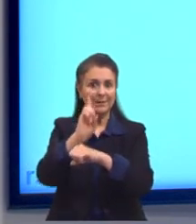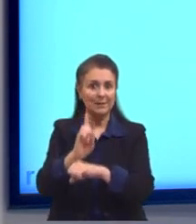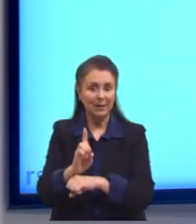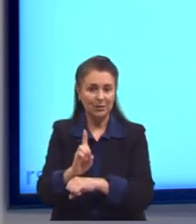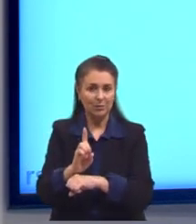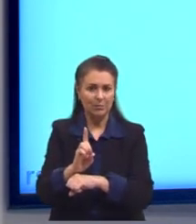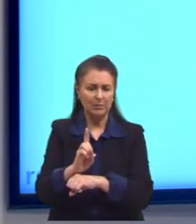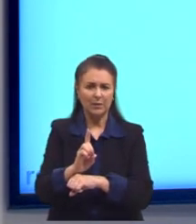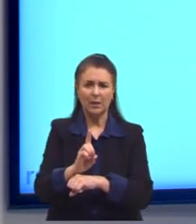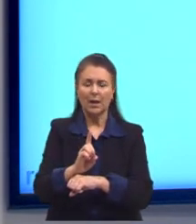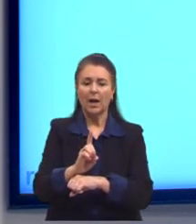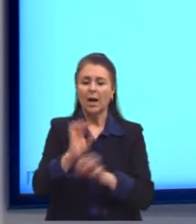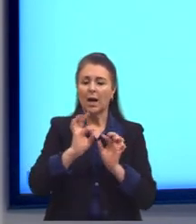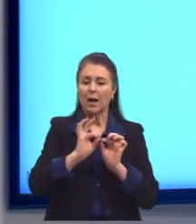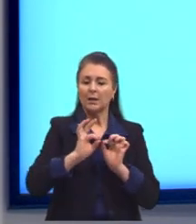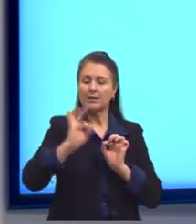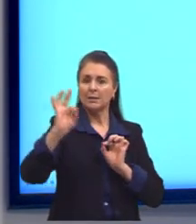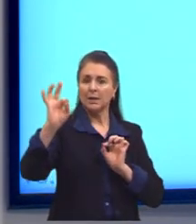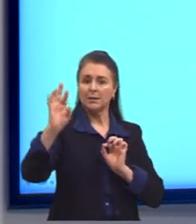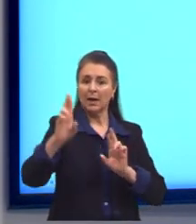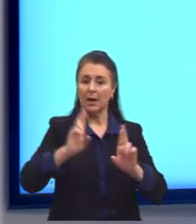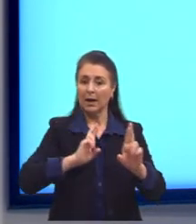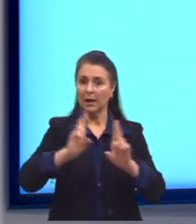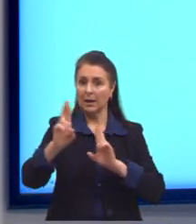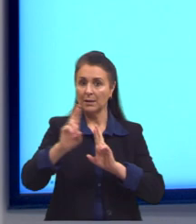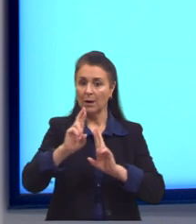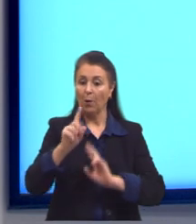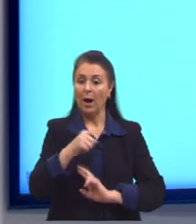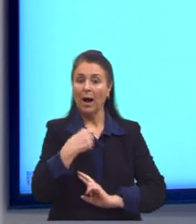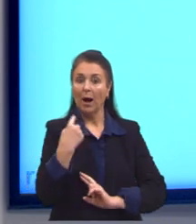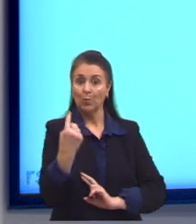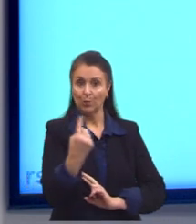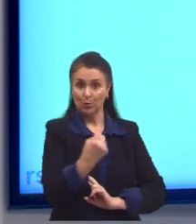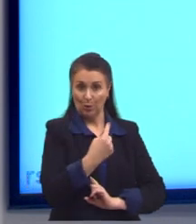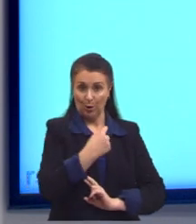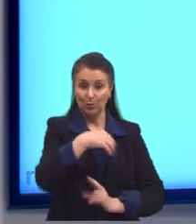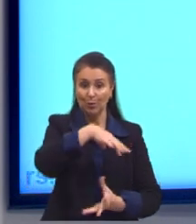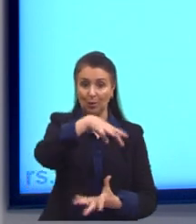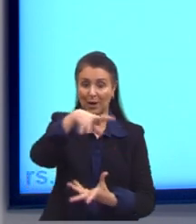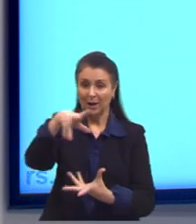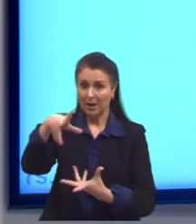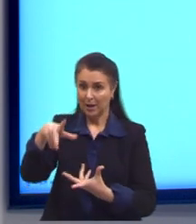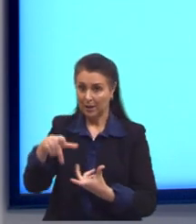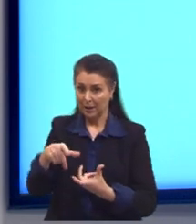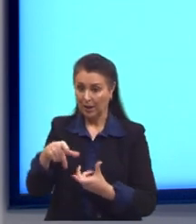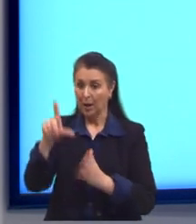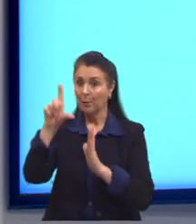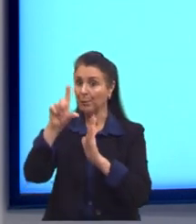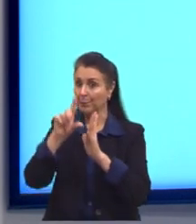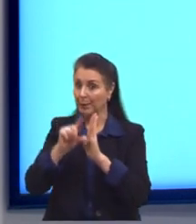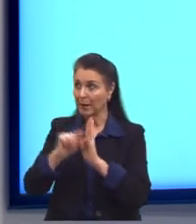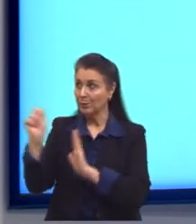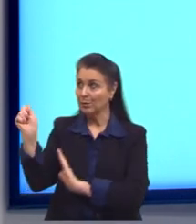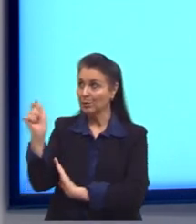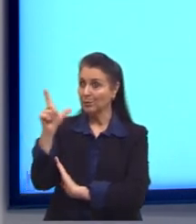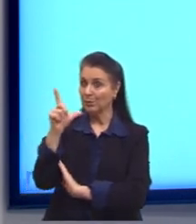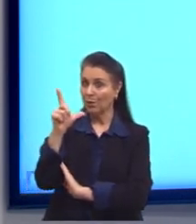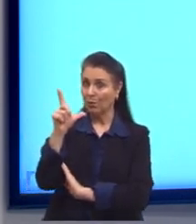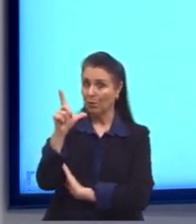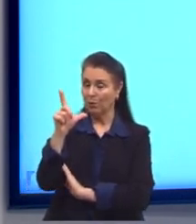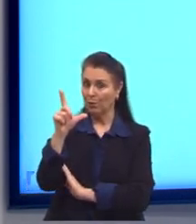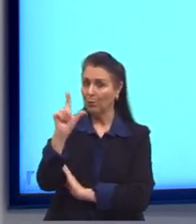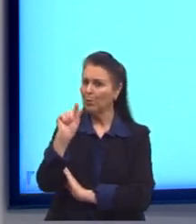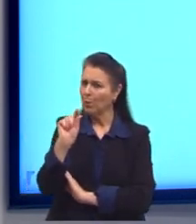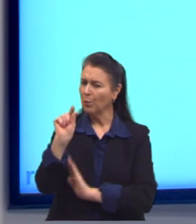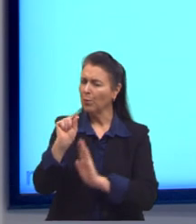Ele fala assim, a distância em relação ao nosso planeta amado, pouco menos que a do Sol. Será que essa informação ajuda